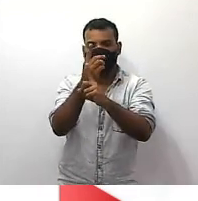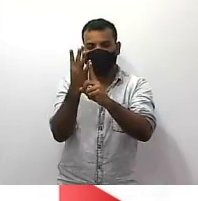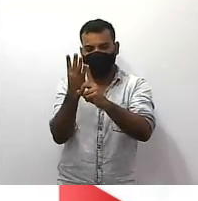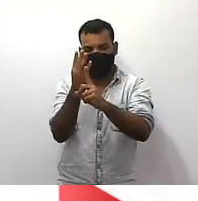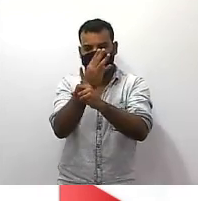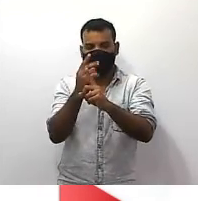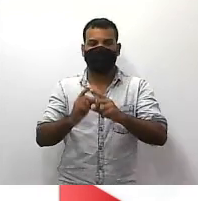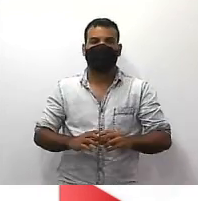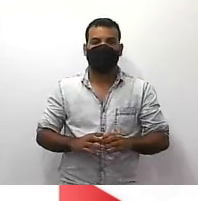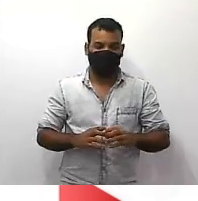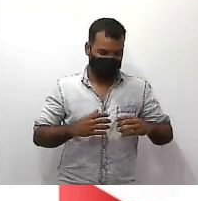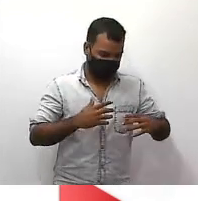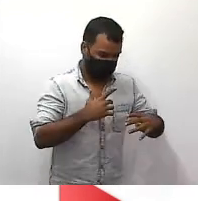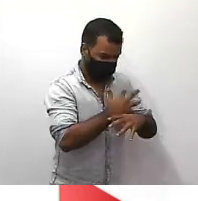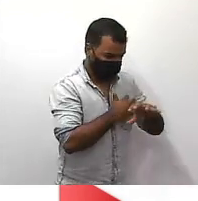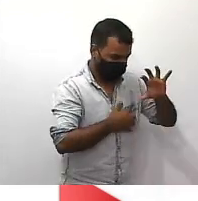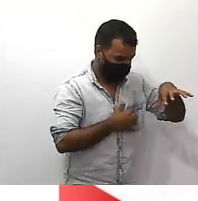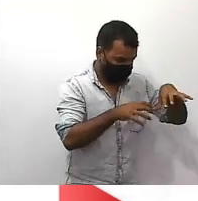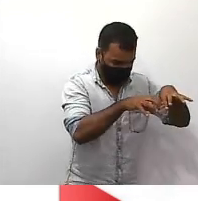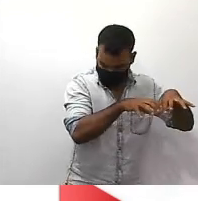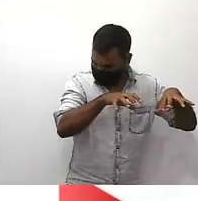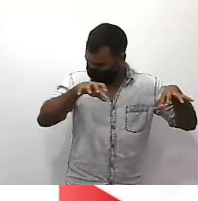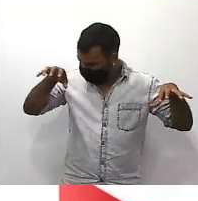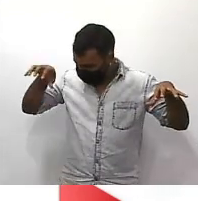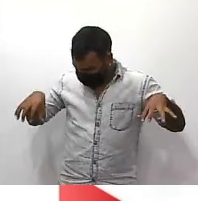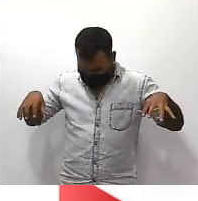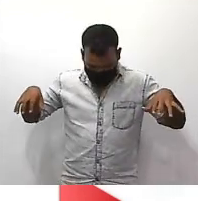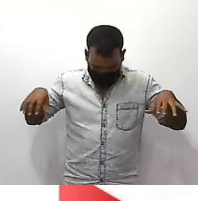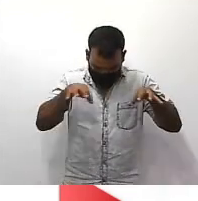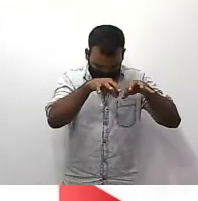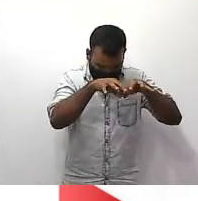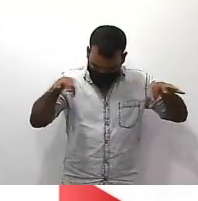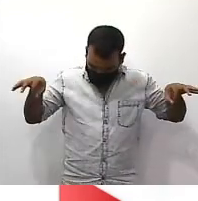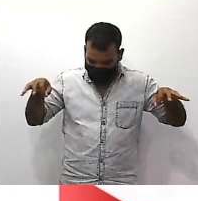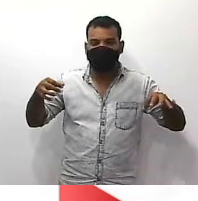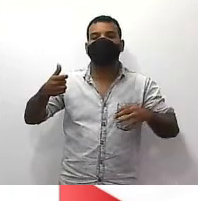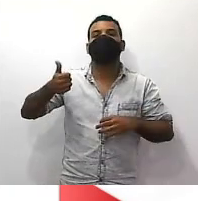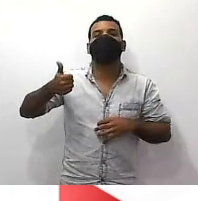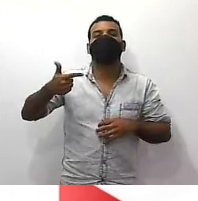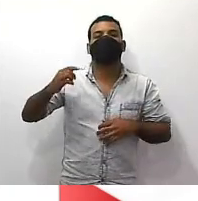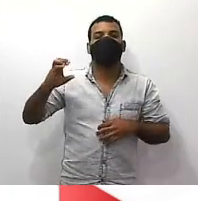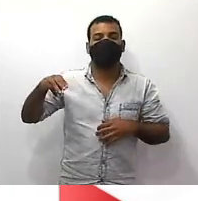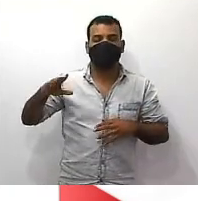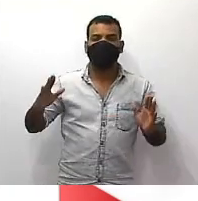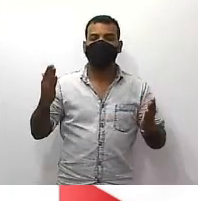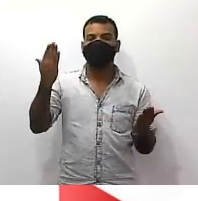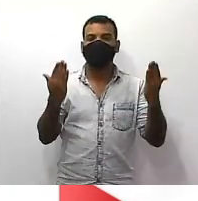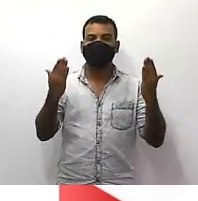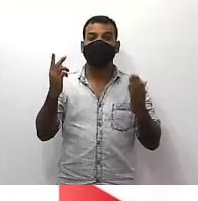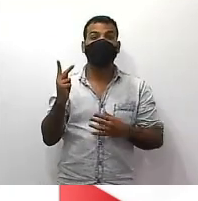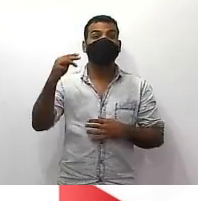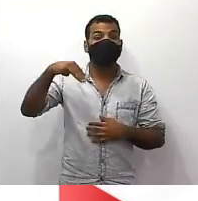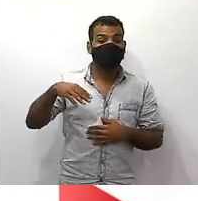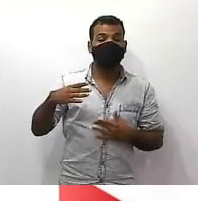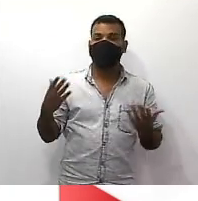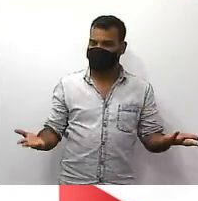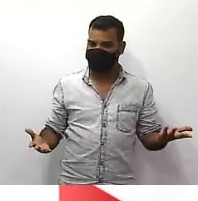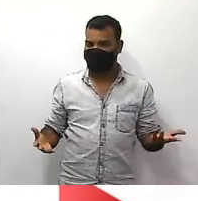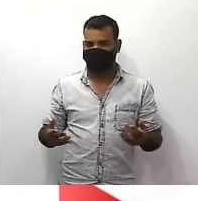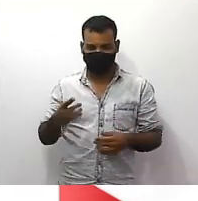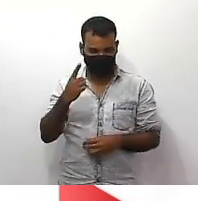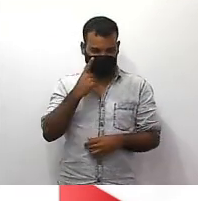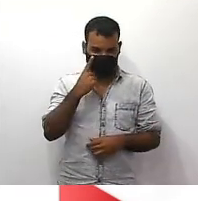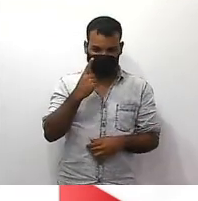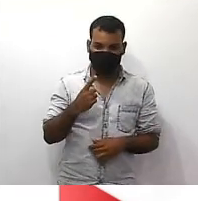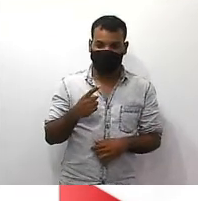cidades é de 12 centímetros tá bom qual é a distância real em quilômetros entre as duas cidades primeira coisa que a gente tem que olhar